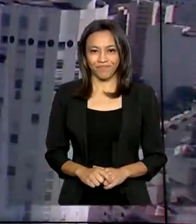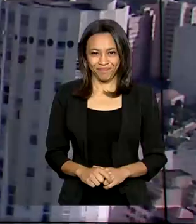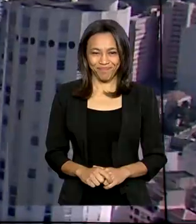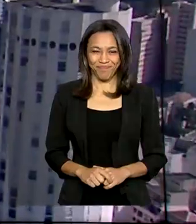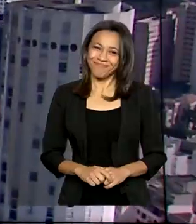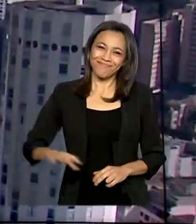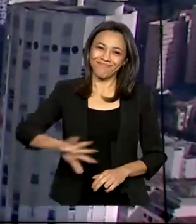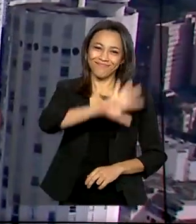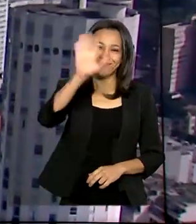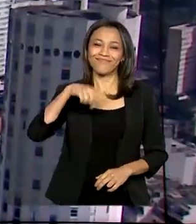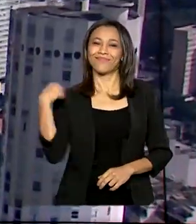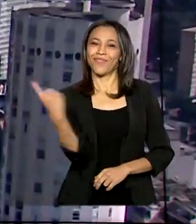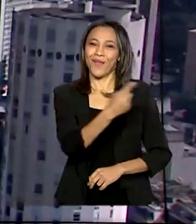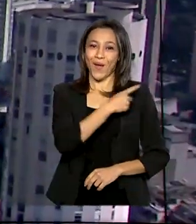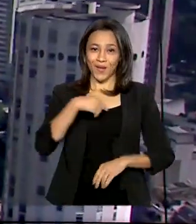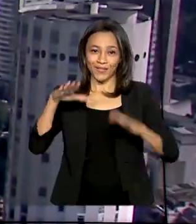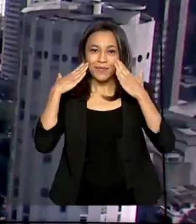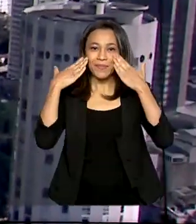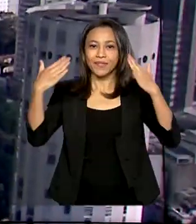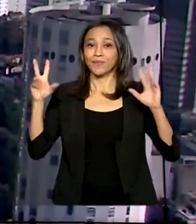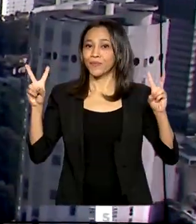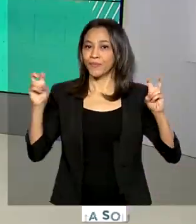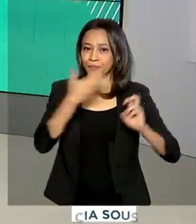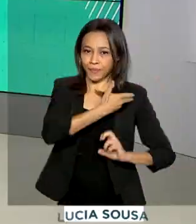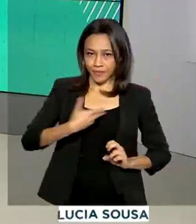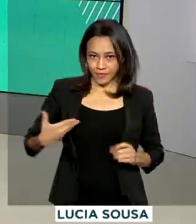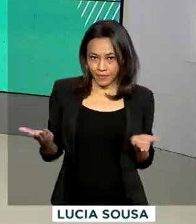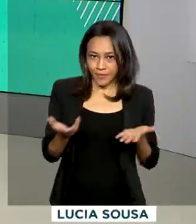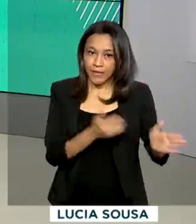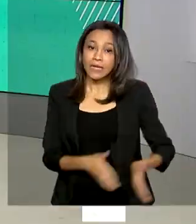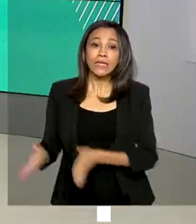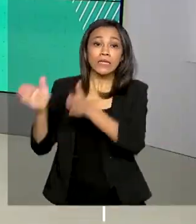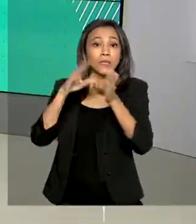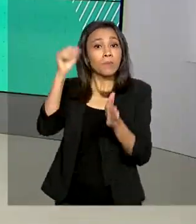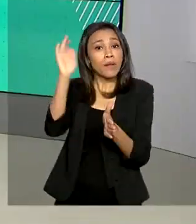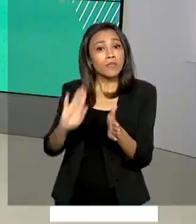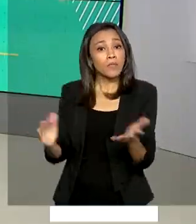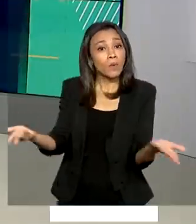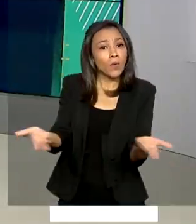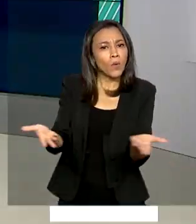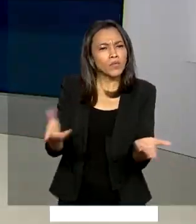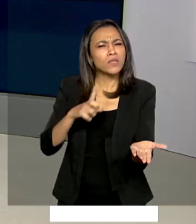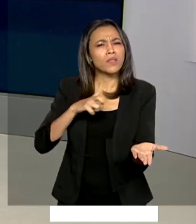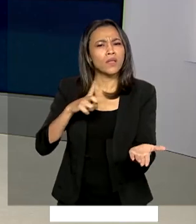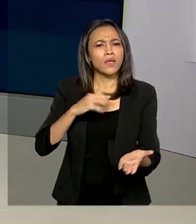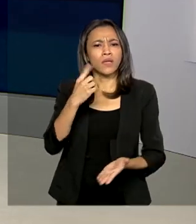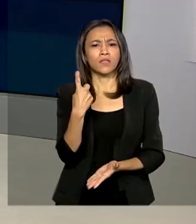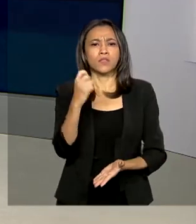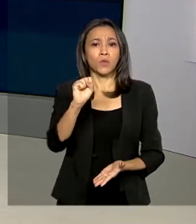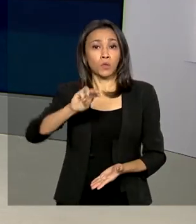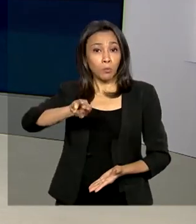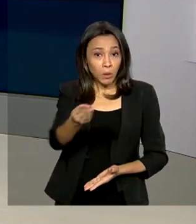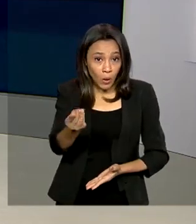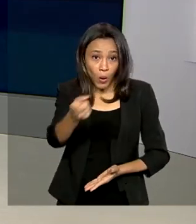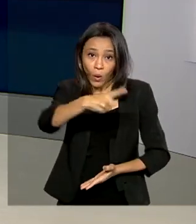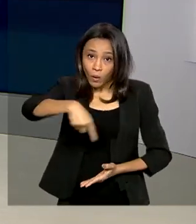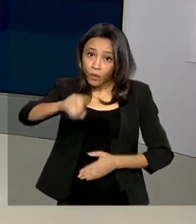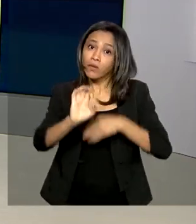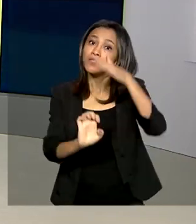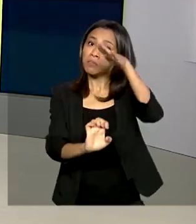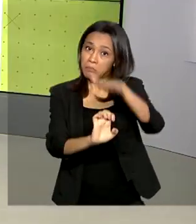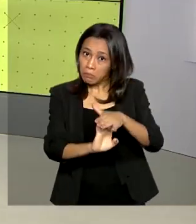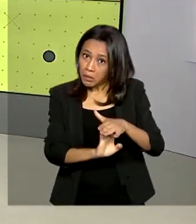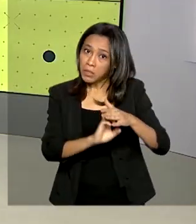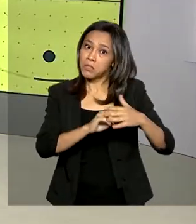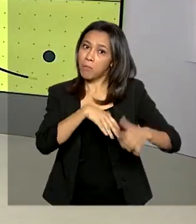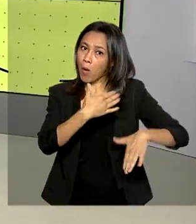Olá, estamos de volta com o Governo Agora. O Brasil tem atualmente cerca de 18 milhões e meio de empresas em funcionamento.